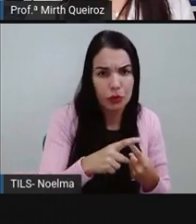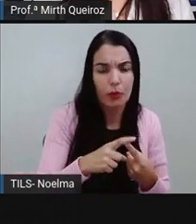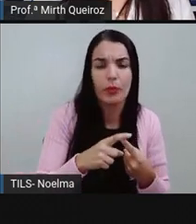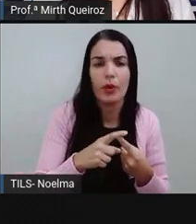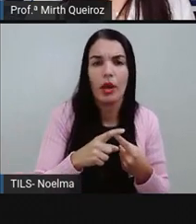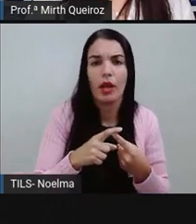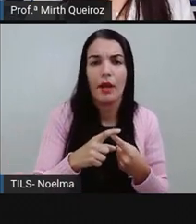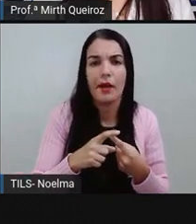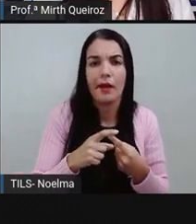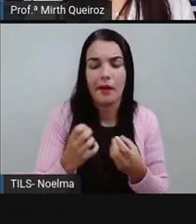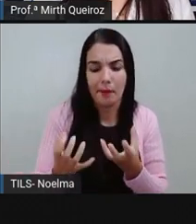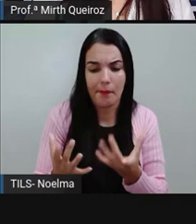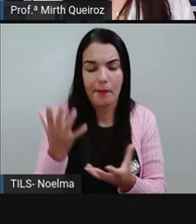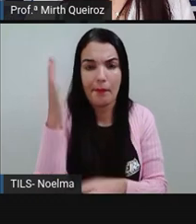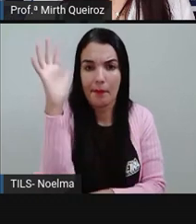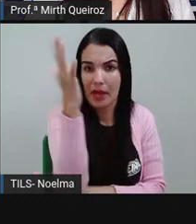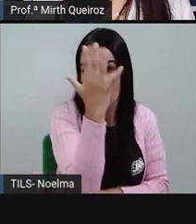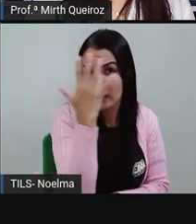exemplo,